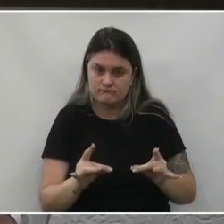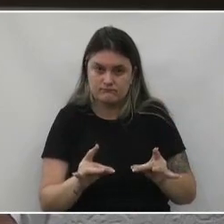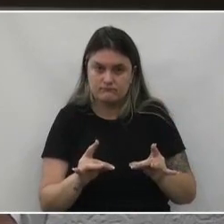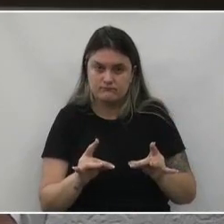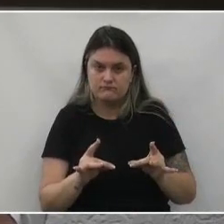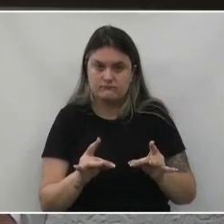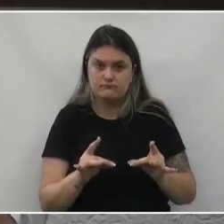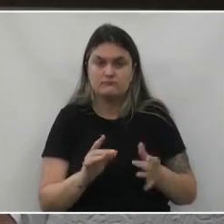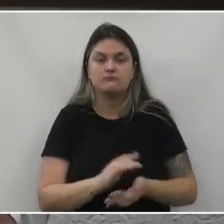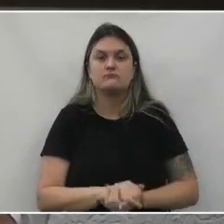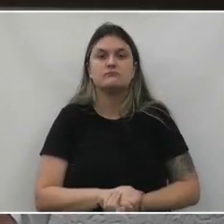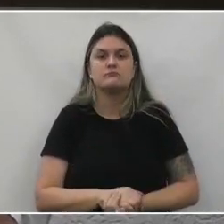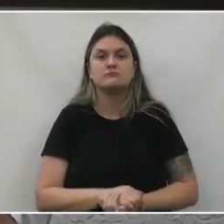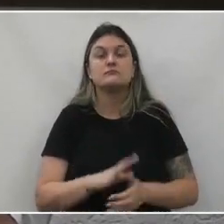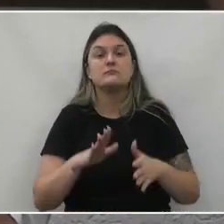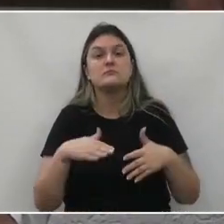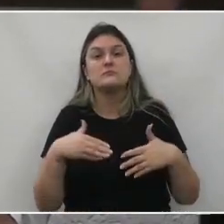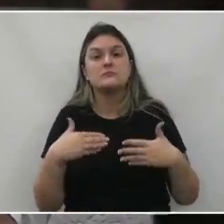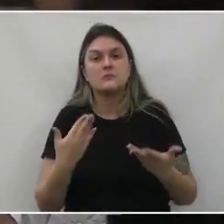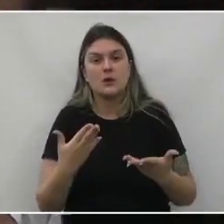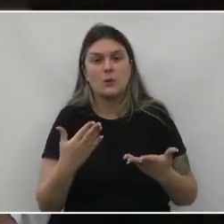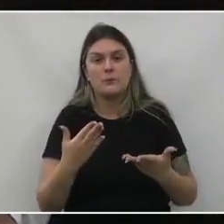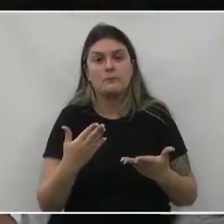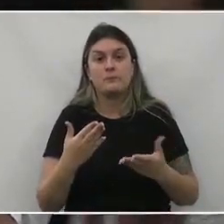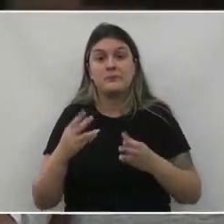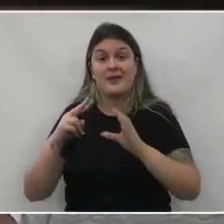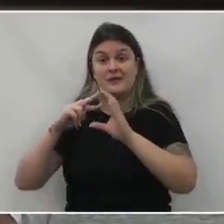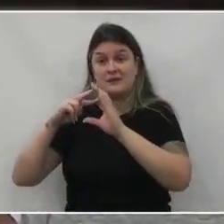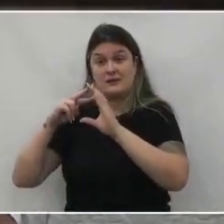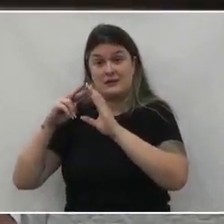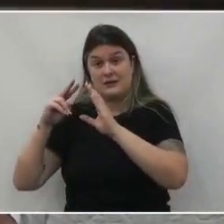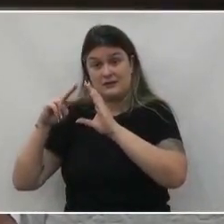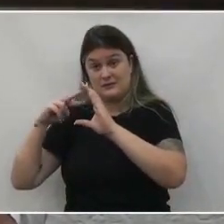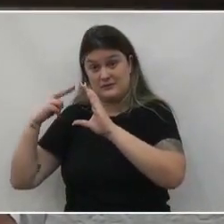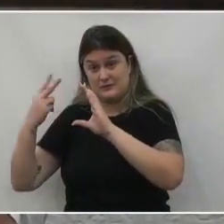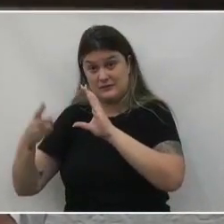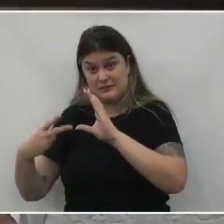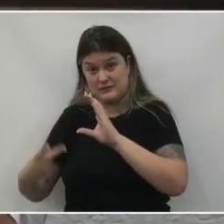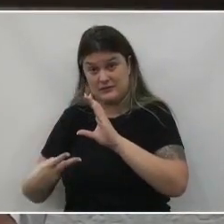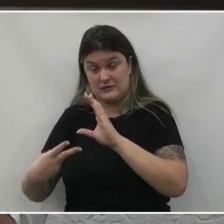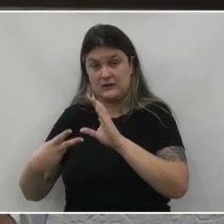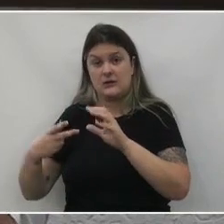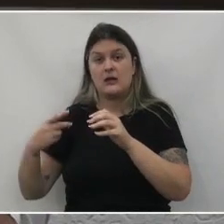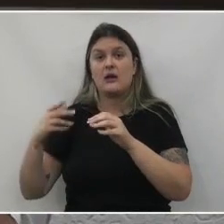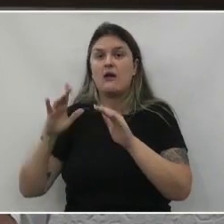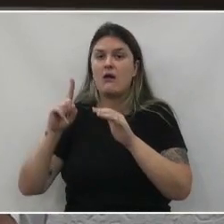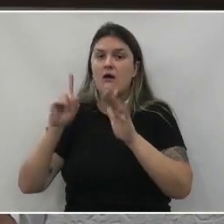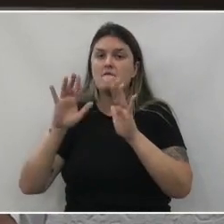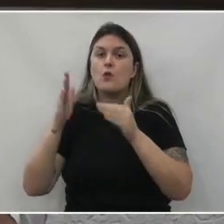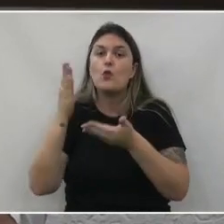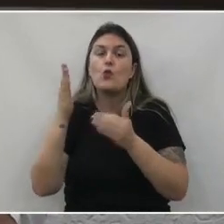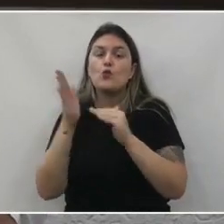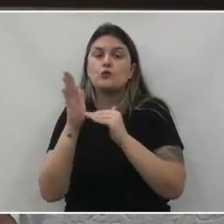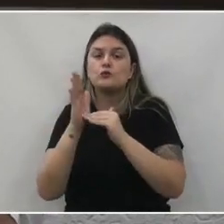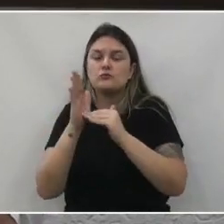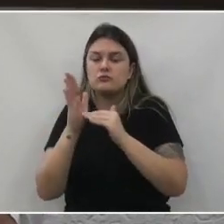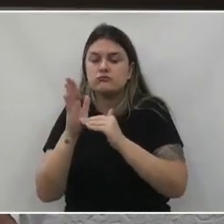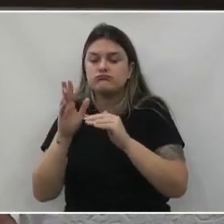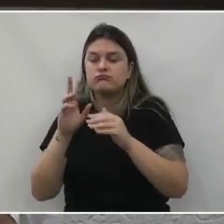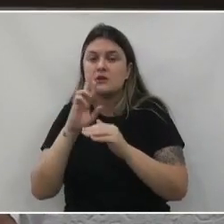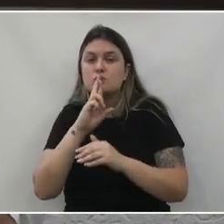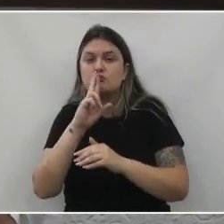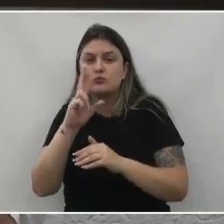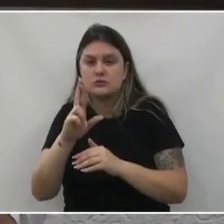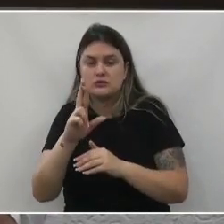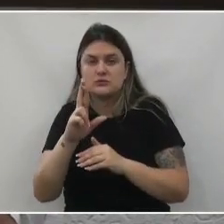órgãos competentes assim cabendo ao poder legislativo a decisão final acerca das contas do poder executivo conforme